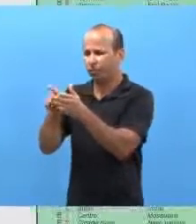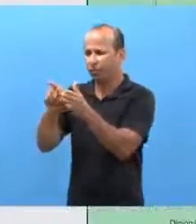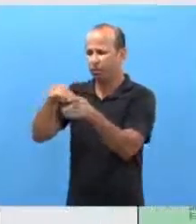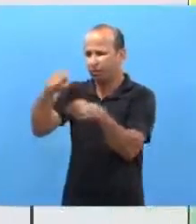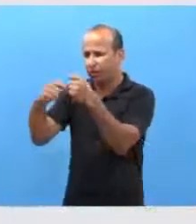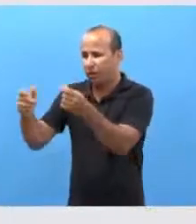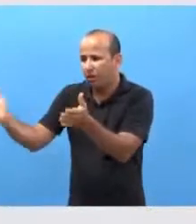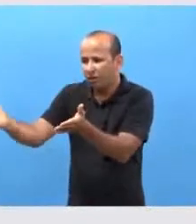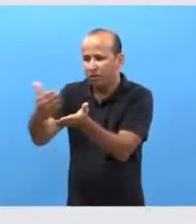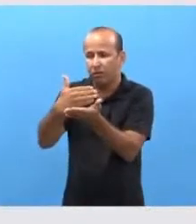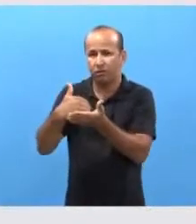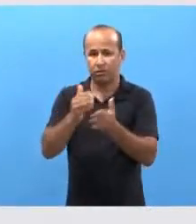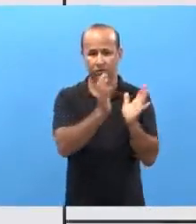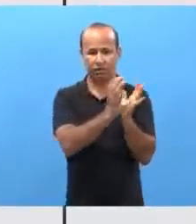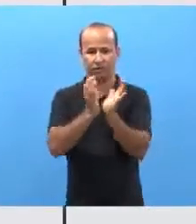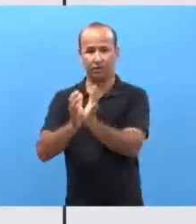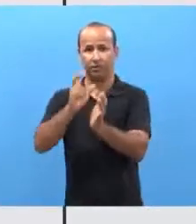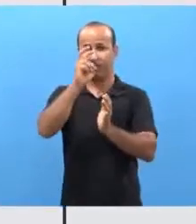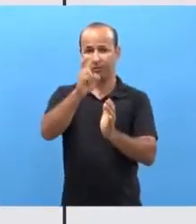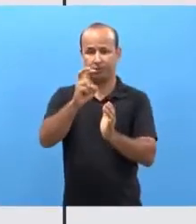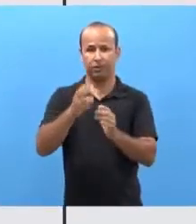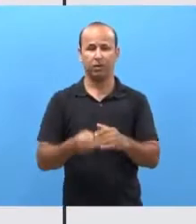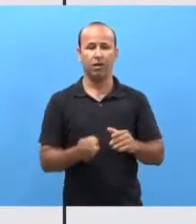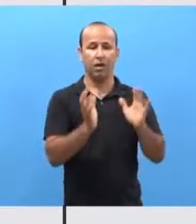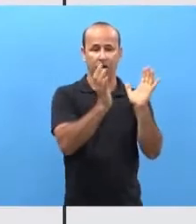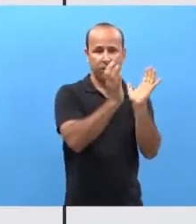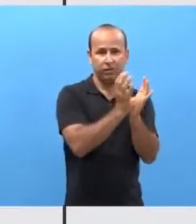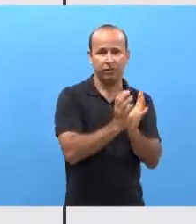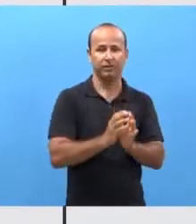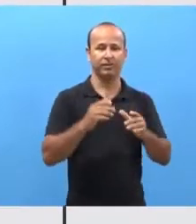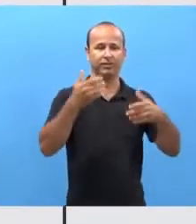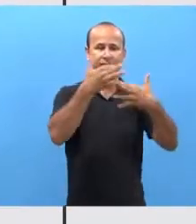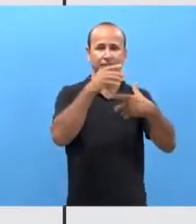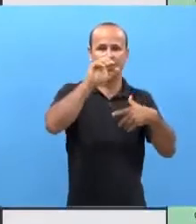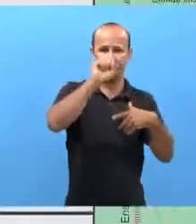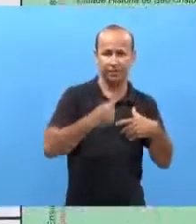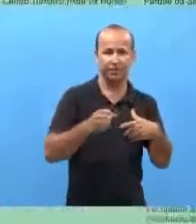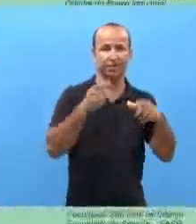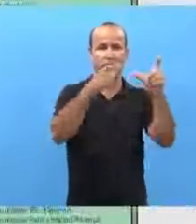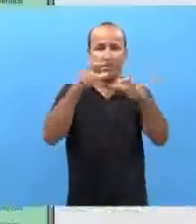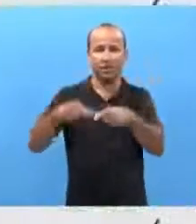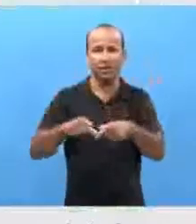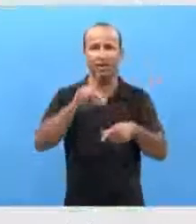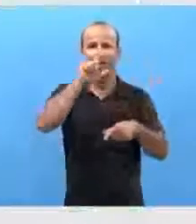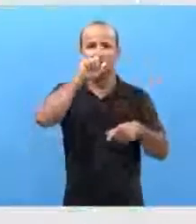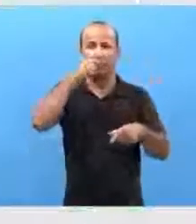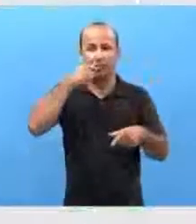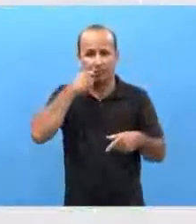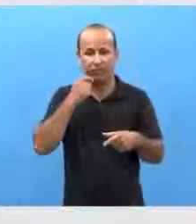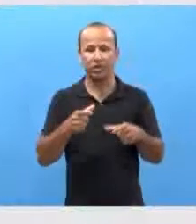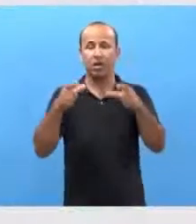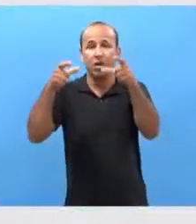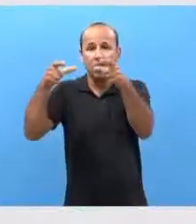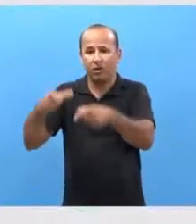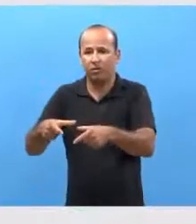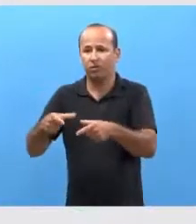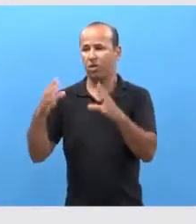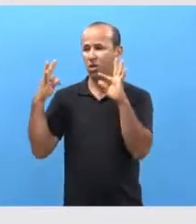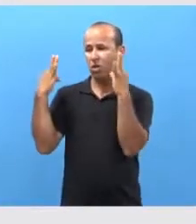levantamento, uma coleta de dados desses sinais de cinco grupos. Então nós temos o grupo das cidades de Sergipe, dos bairros de Aracaju,